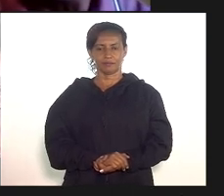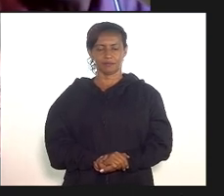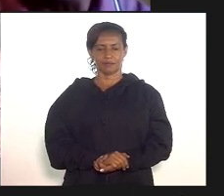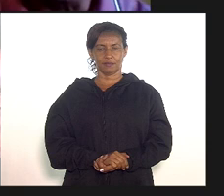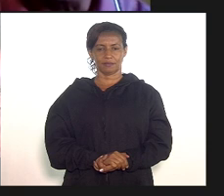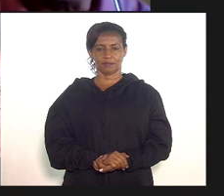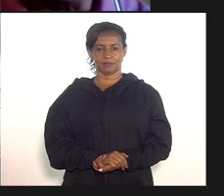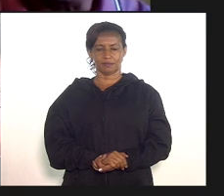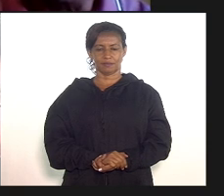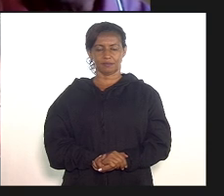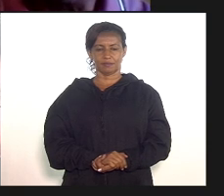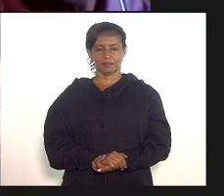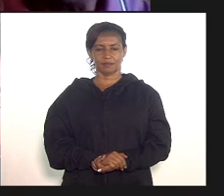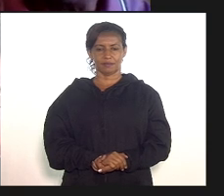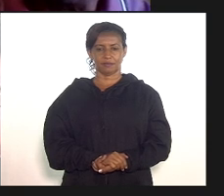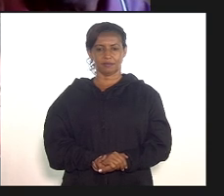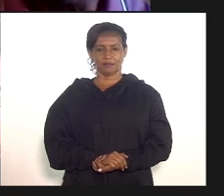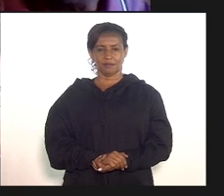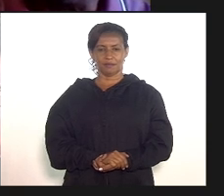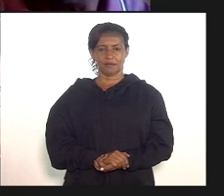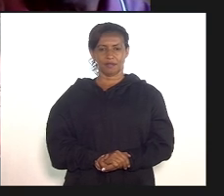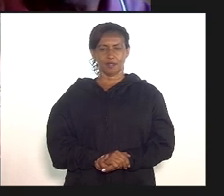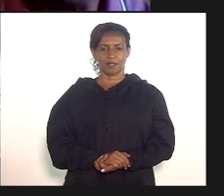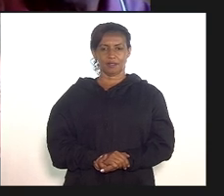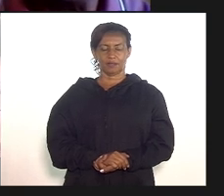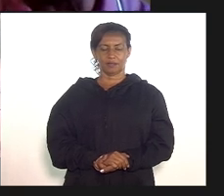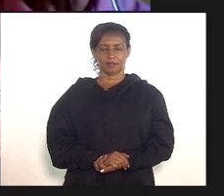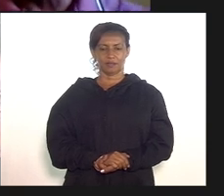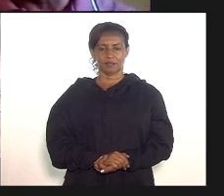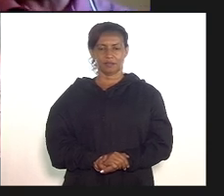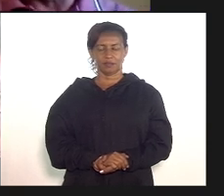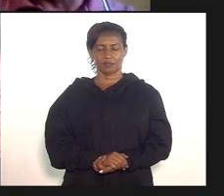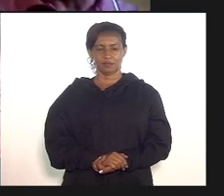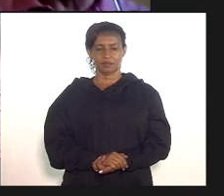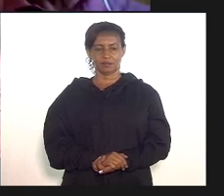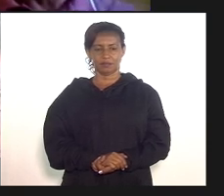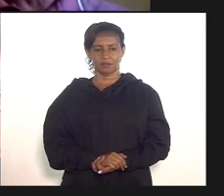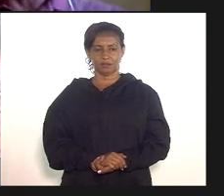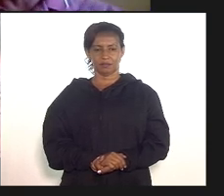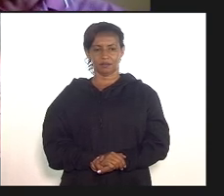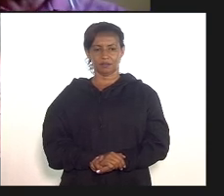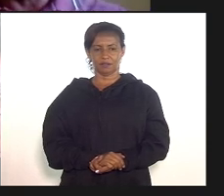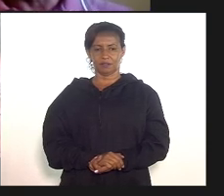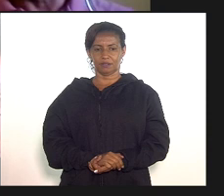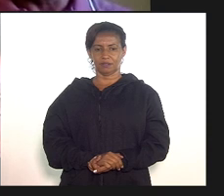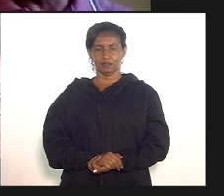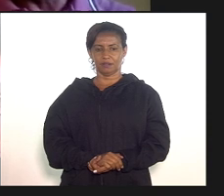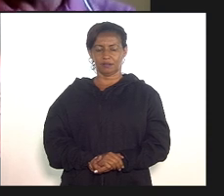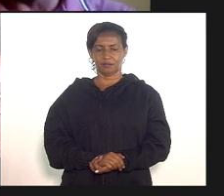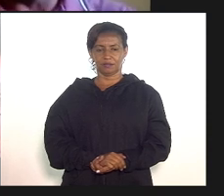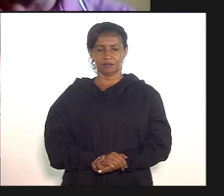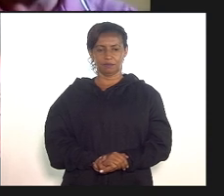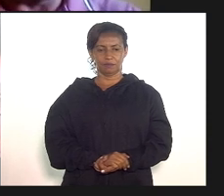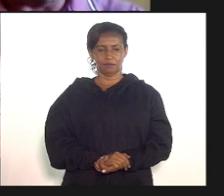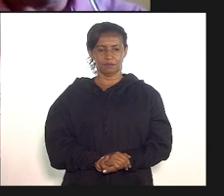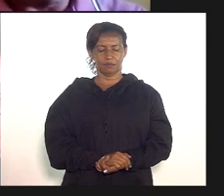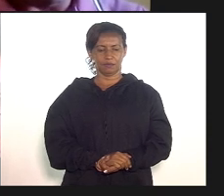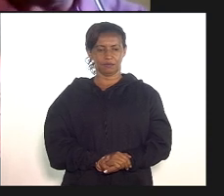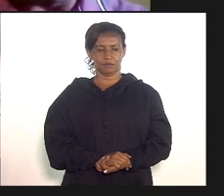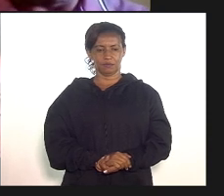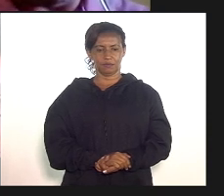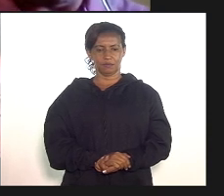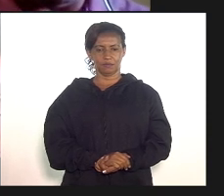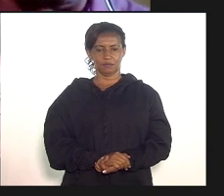Renata Souza senhora presidenta está também deputada eu rio para o Júnior pois não